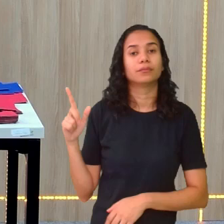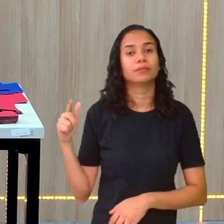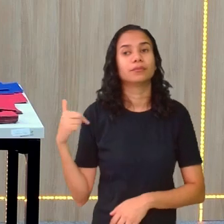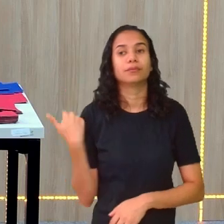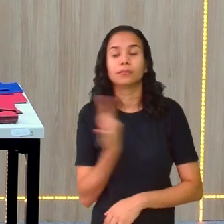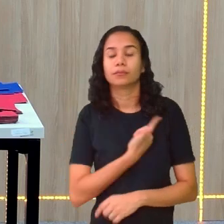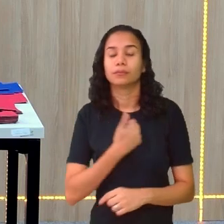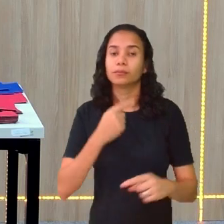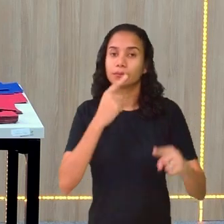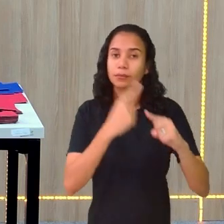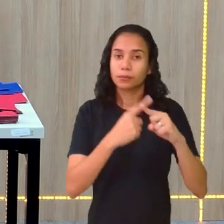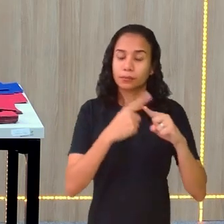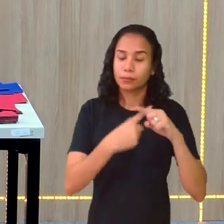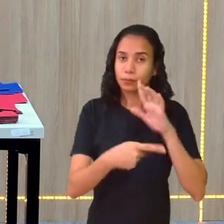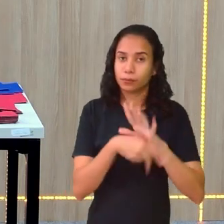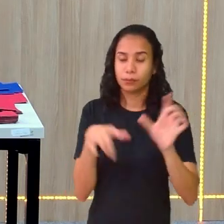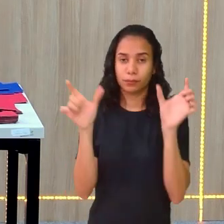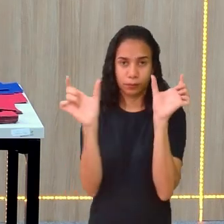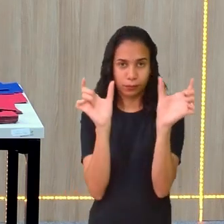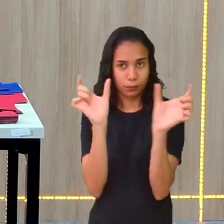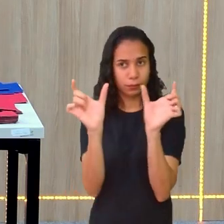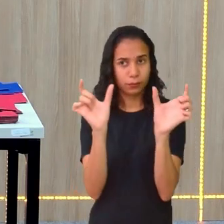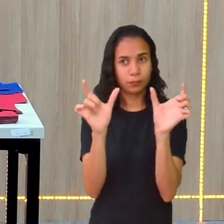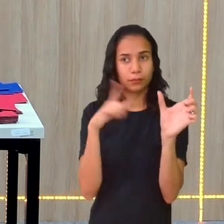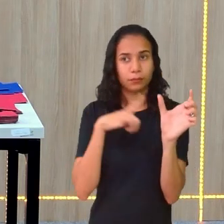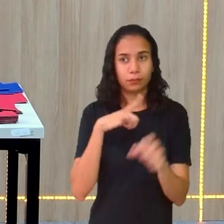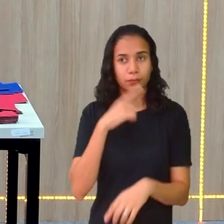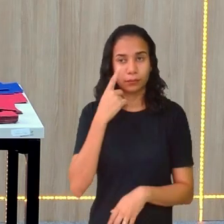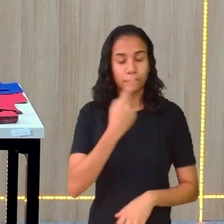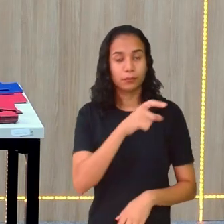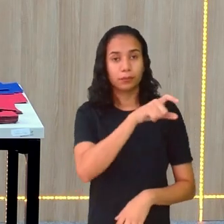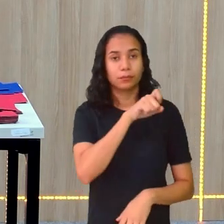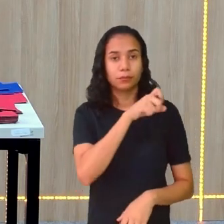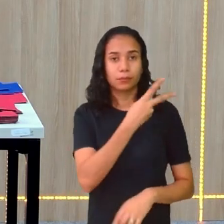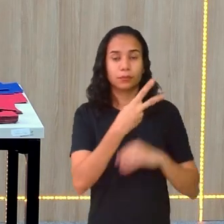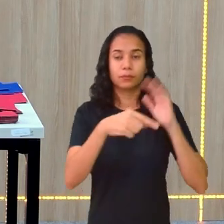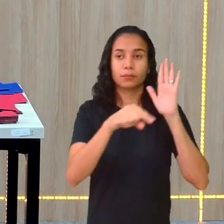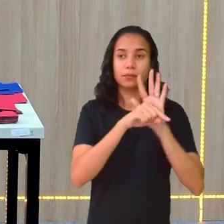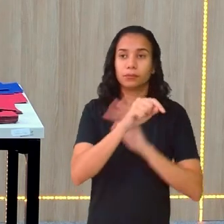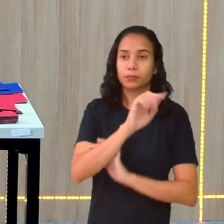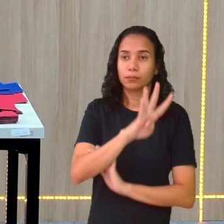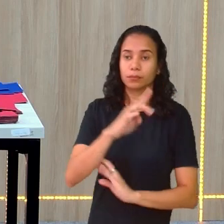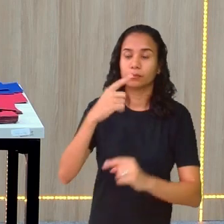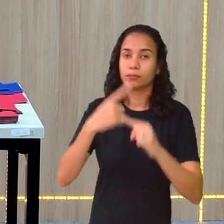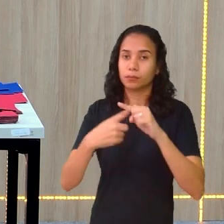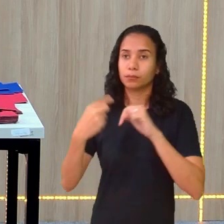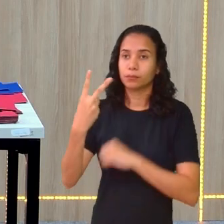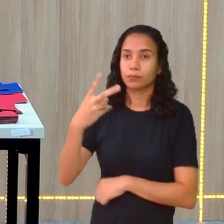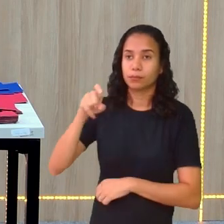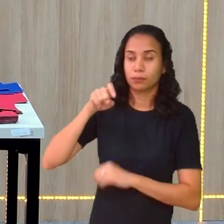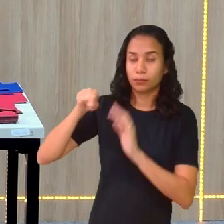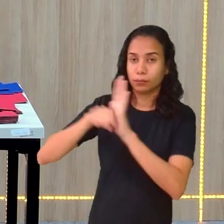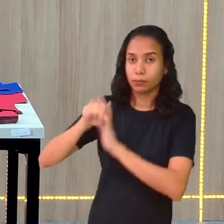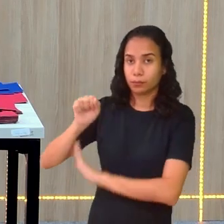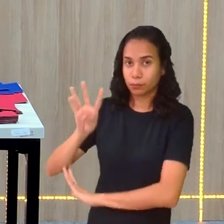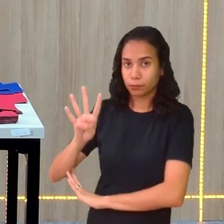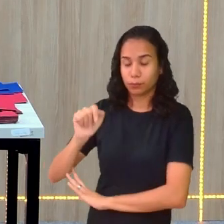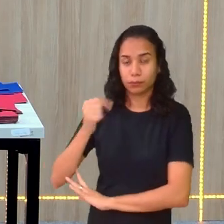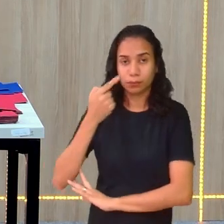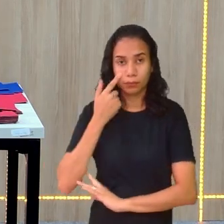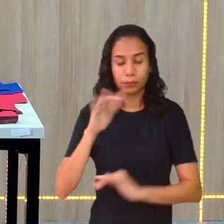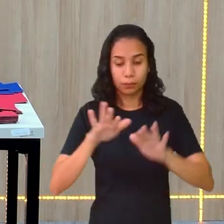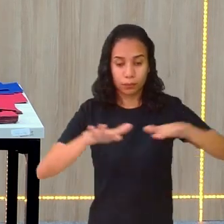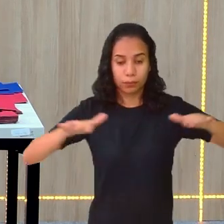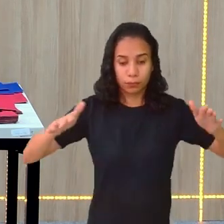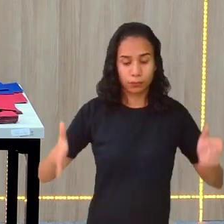nova multiplicação de dois binômios. Nesse caso negativo, x2 menos 4 que multiplica 2x menos 4. Já